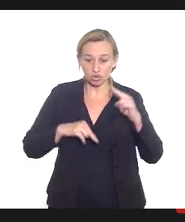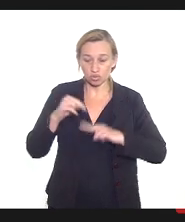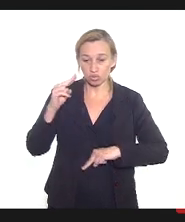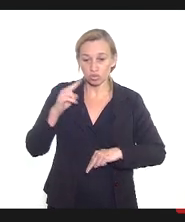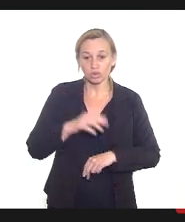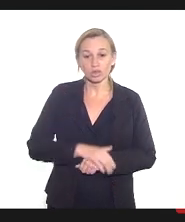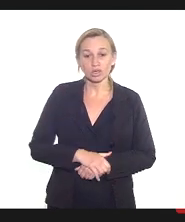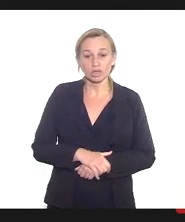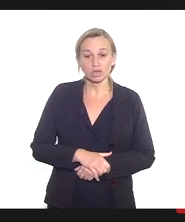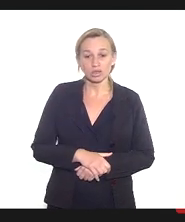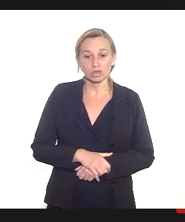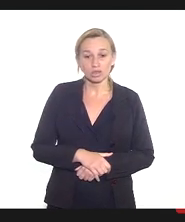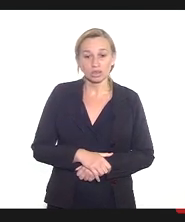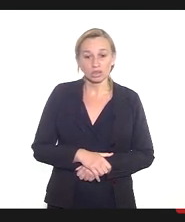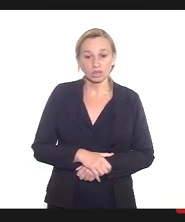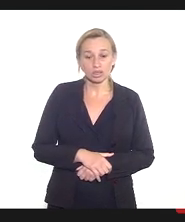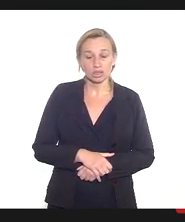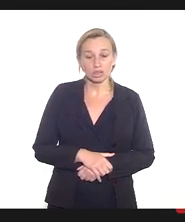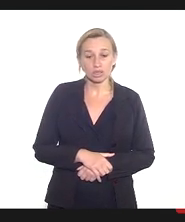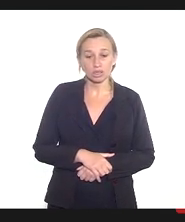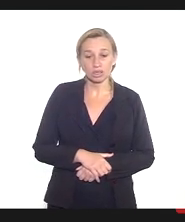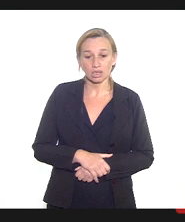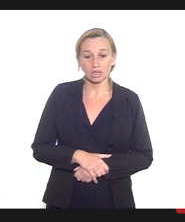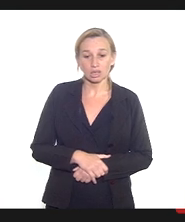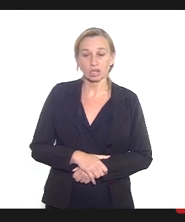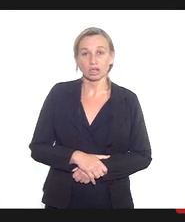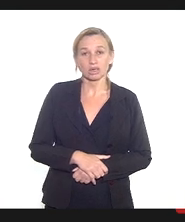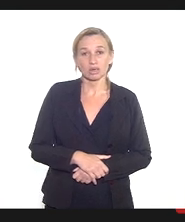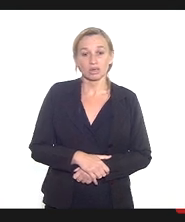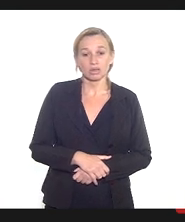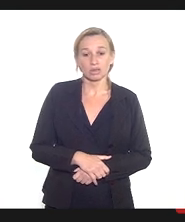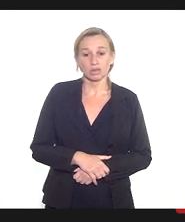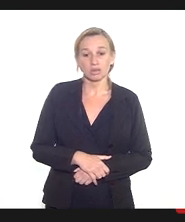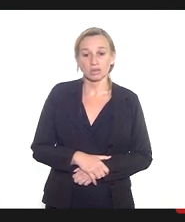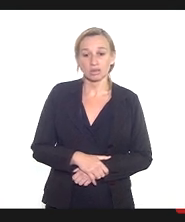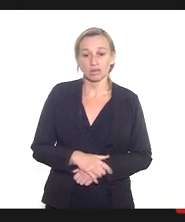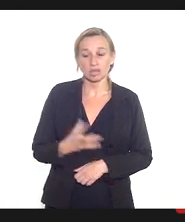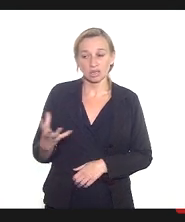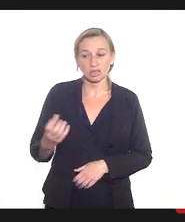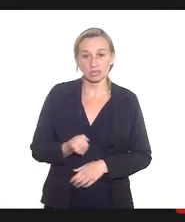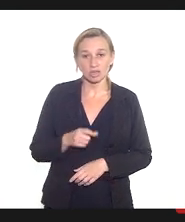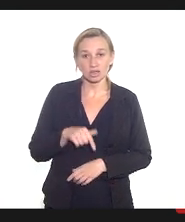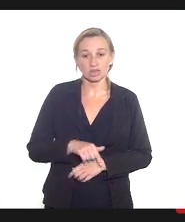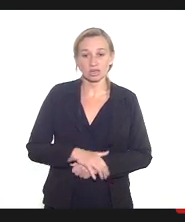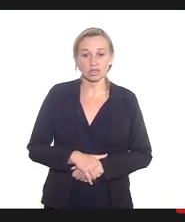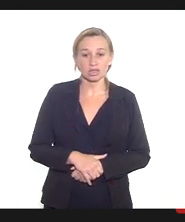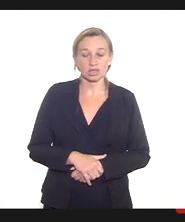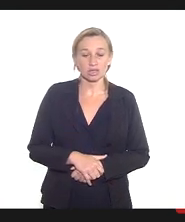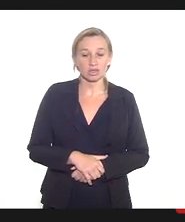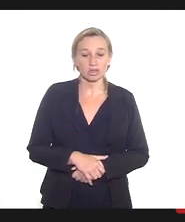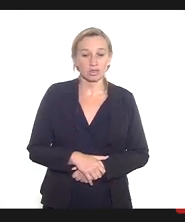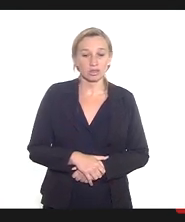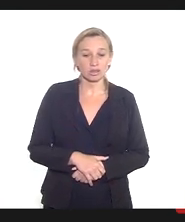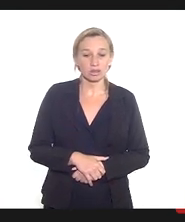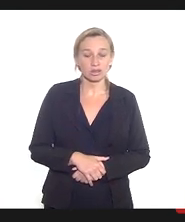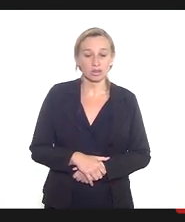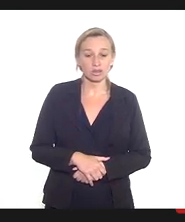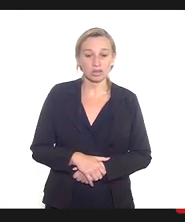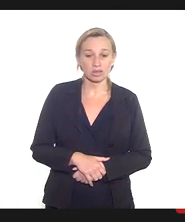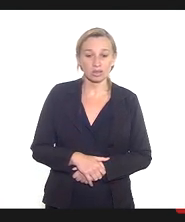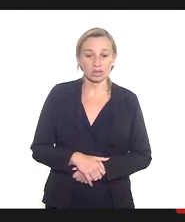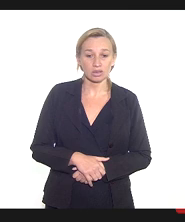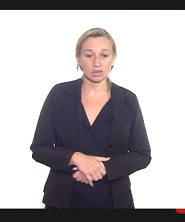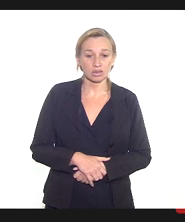ela está na minha frente inclusive recebi aqui que resolve o seguinte fica